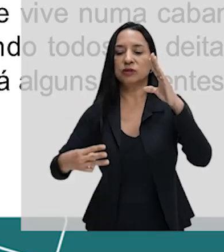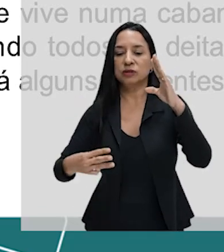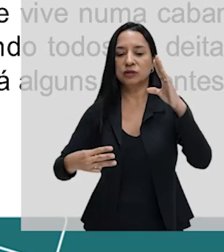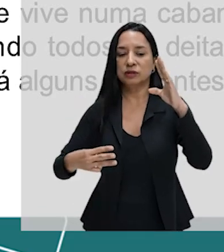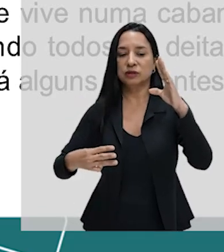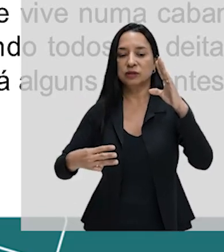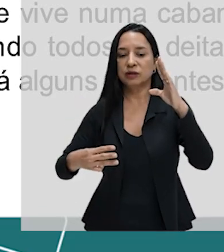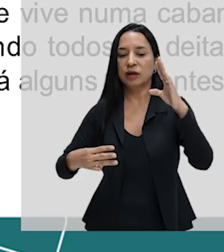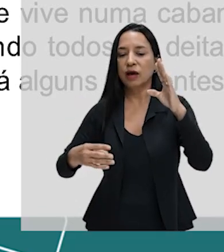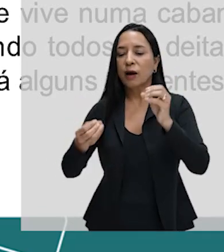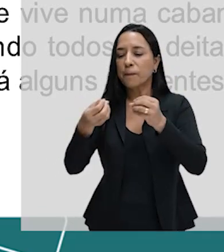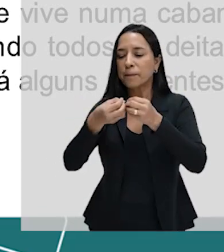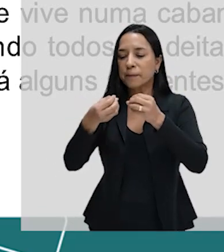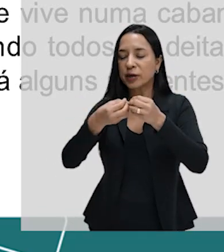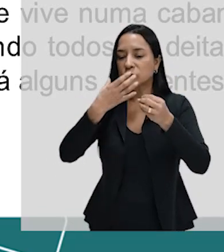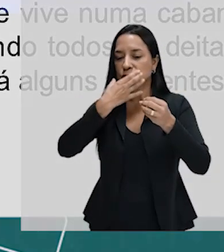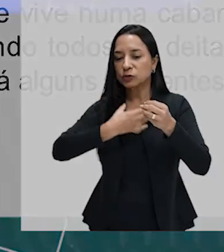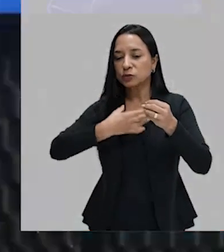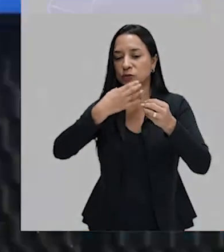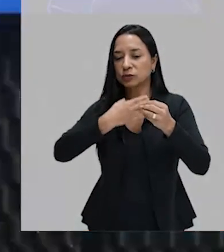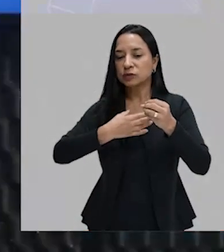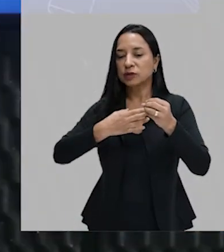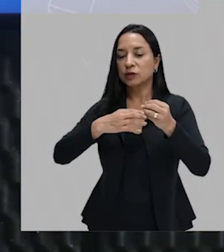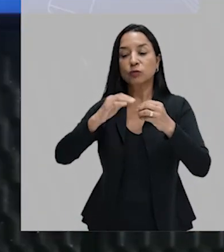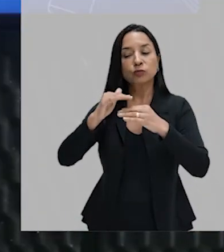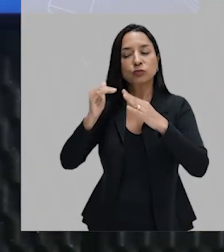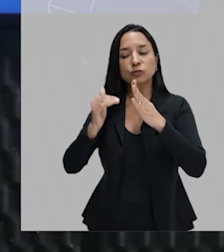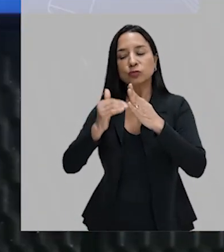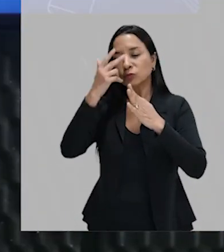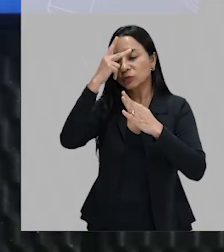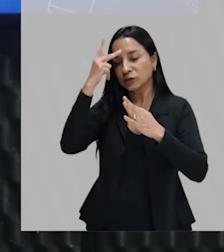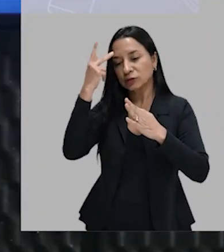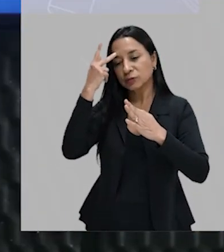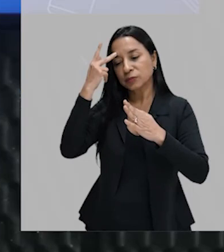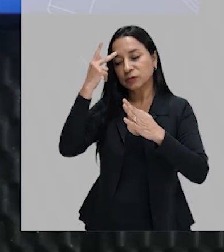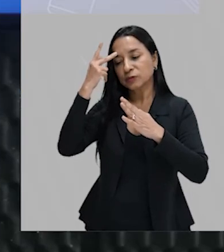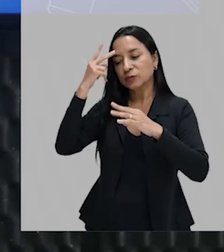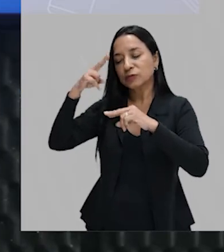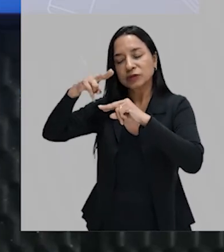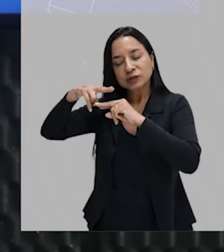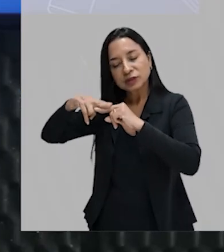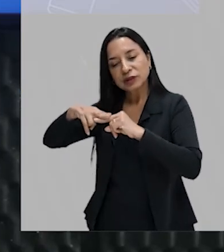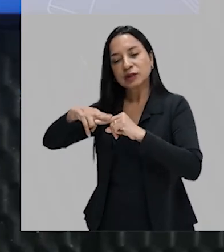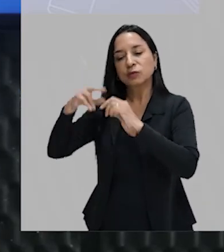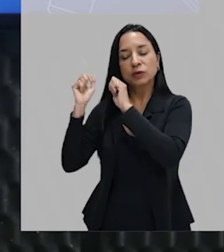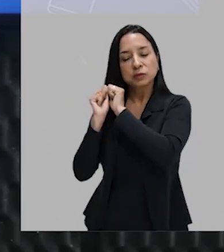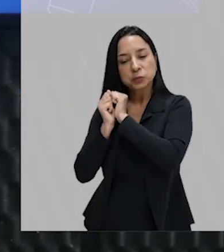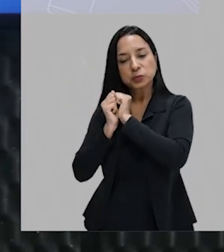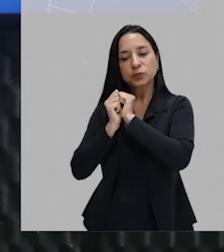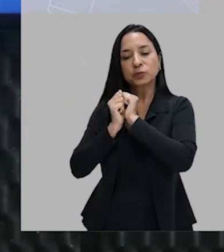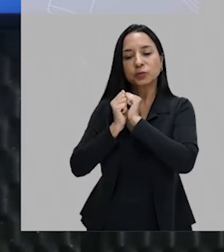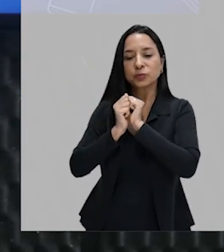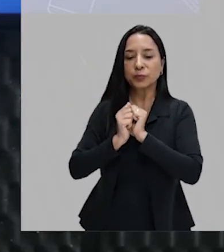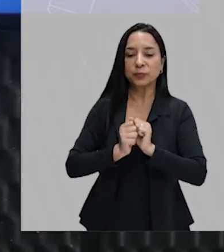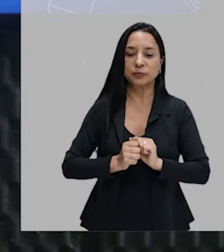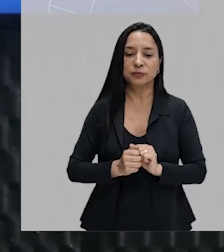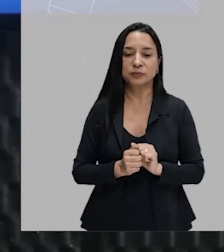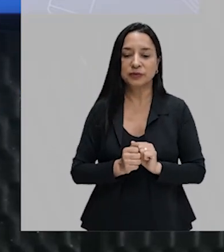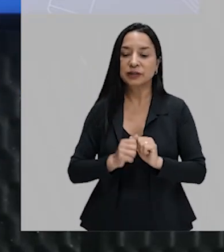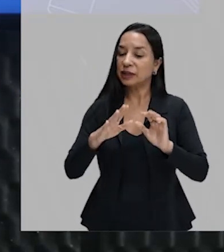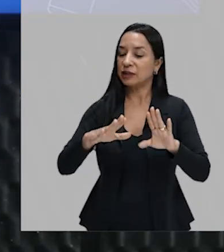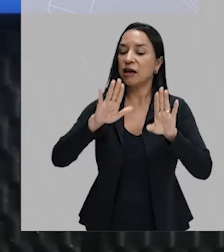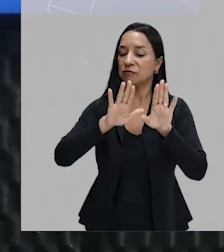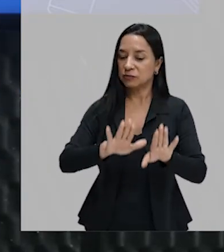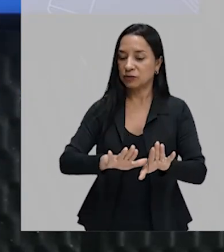Olentezeiro entra pelas chaminés a fim de deixar lá alguns presentes. Parece com a história de quem? Papai Noel, né, gente?